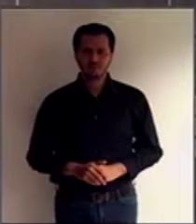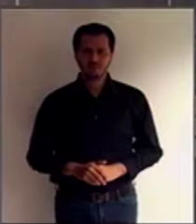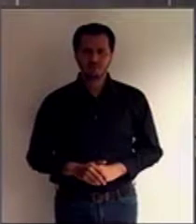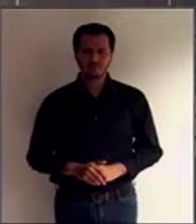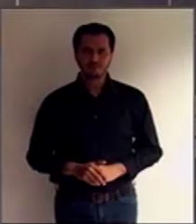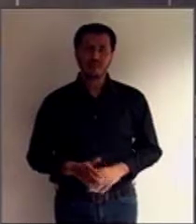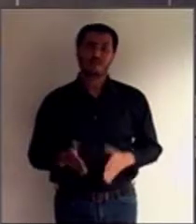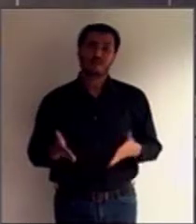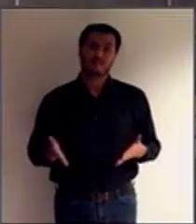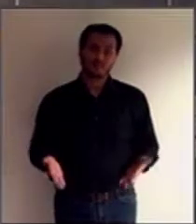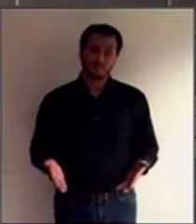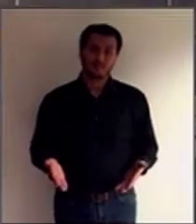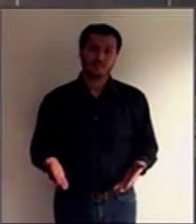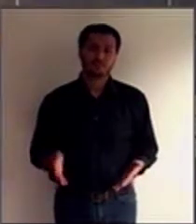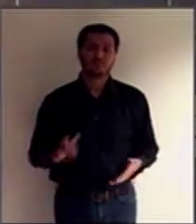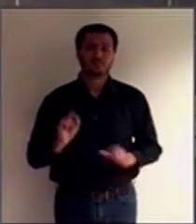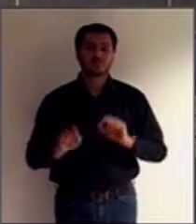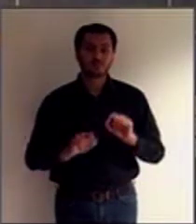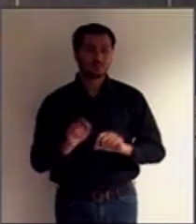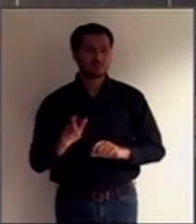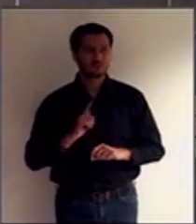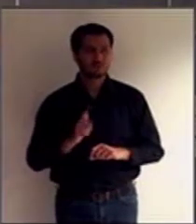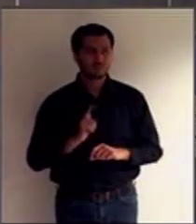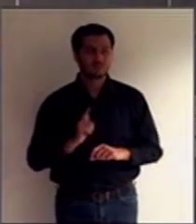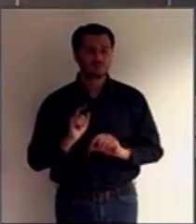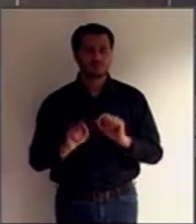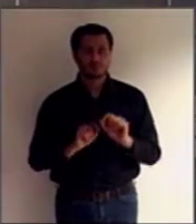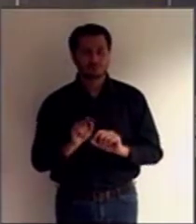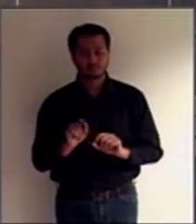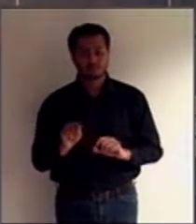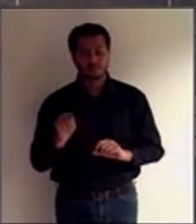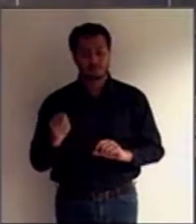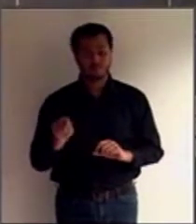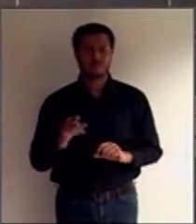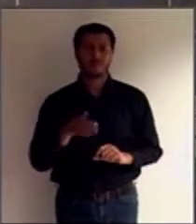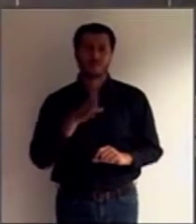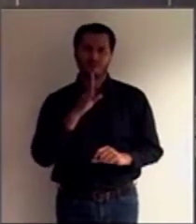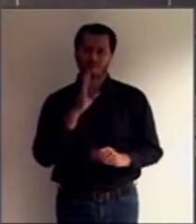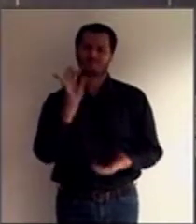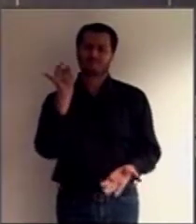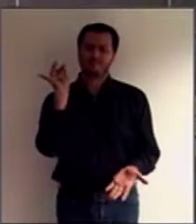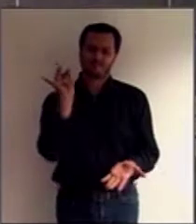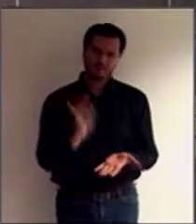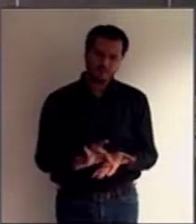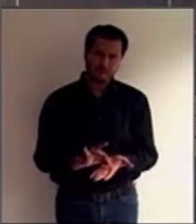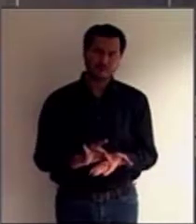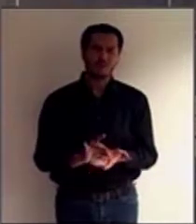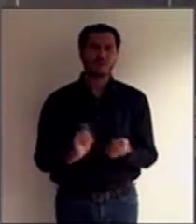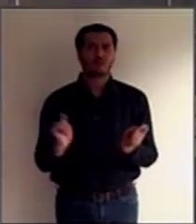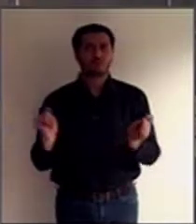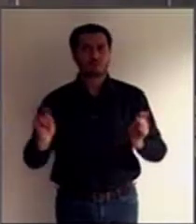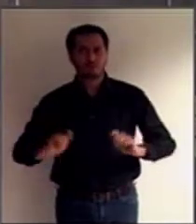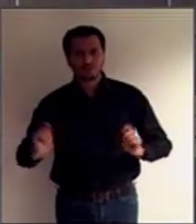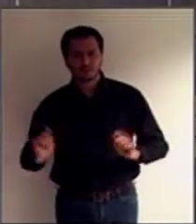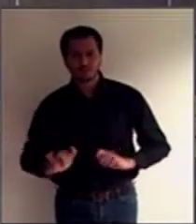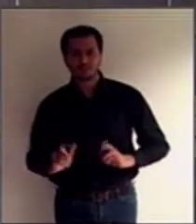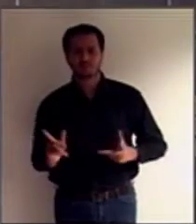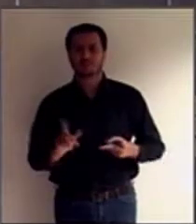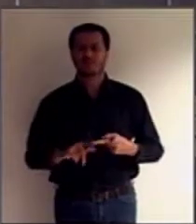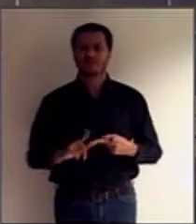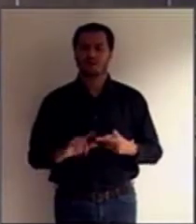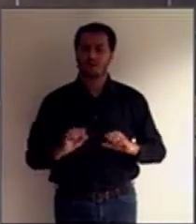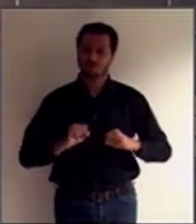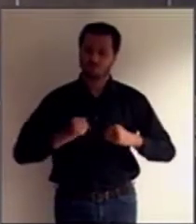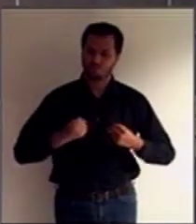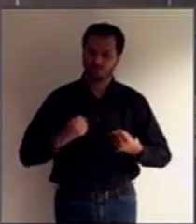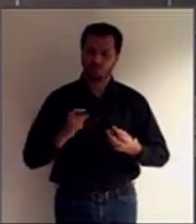implicar no conhecimento efetivo das possibilidades da autonomia